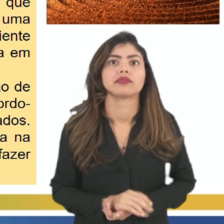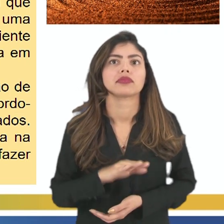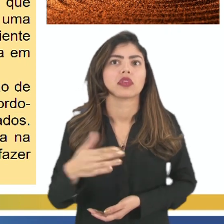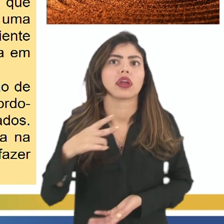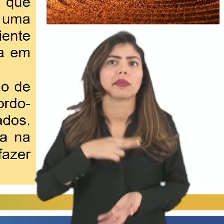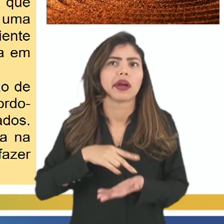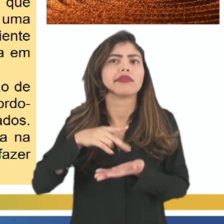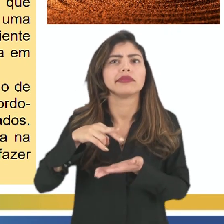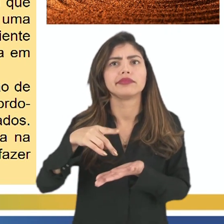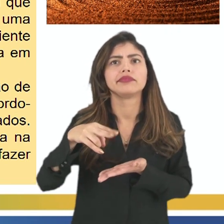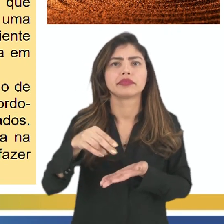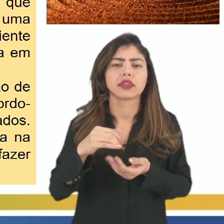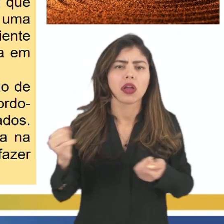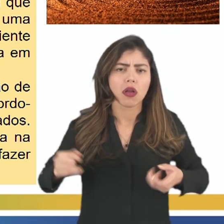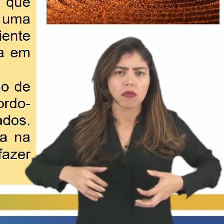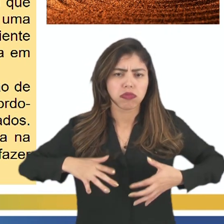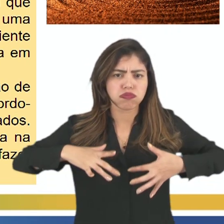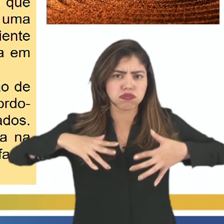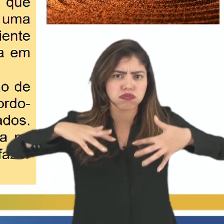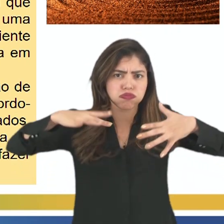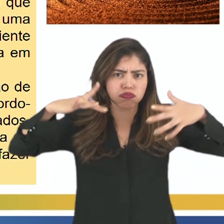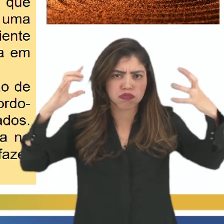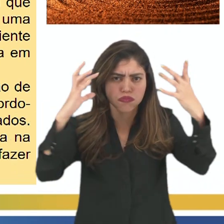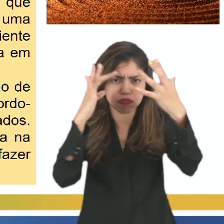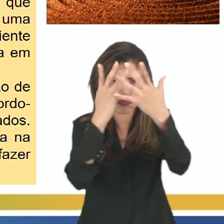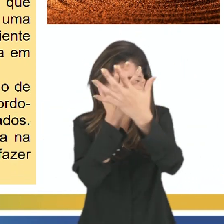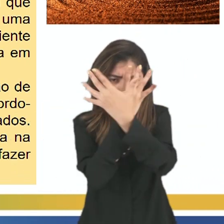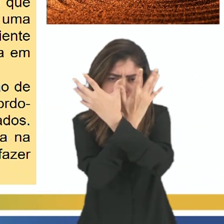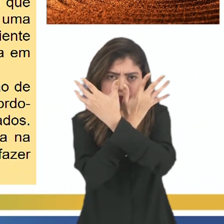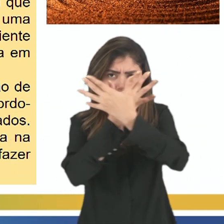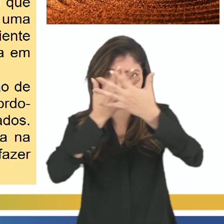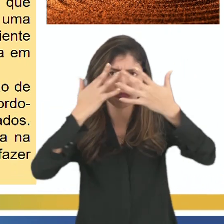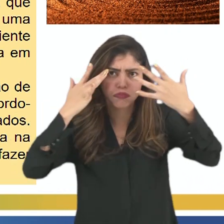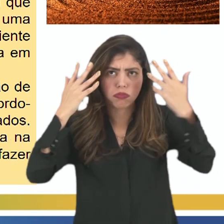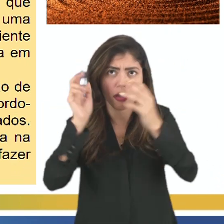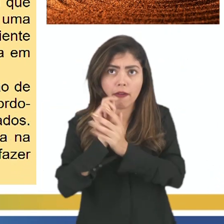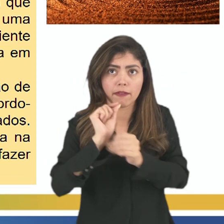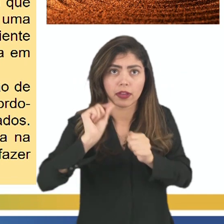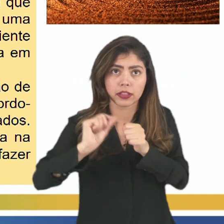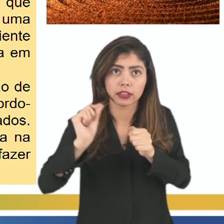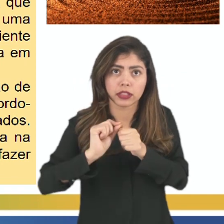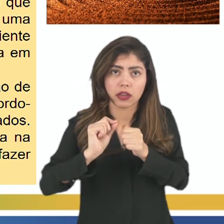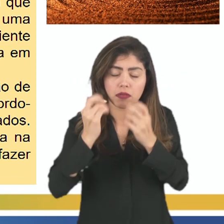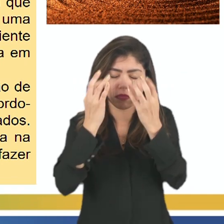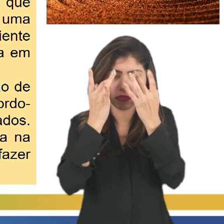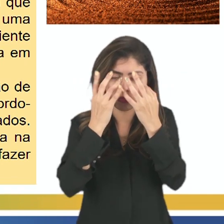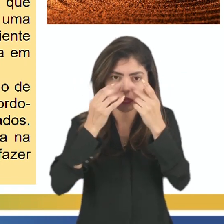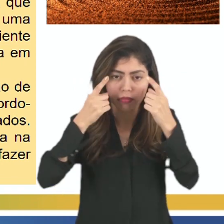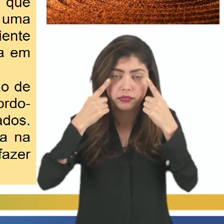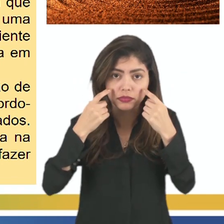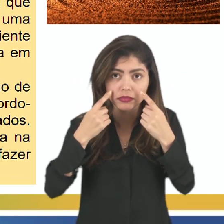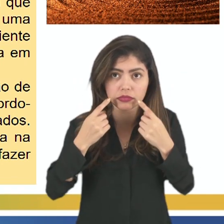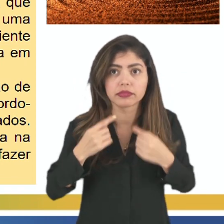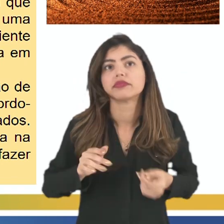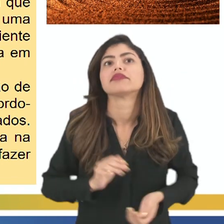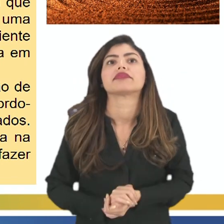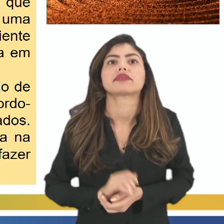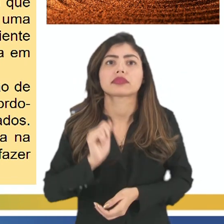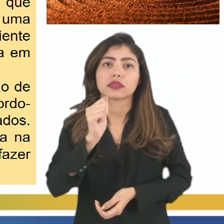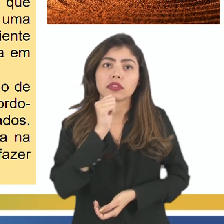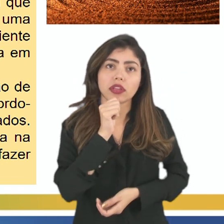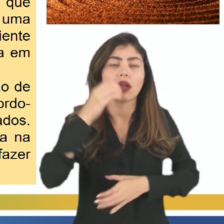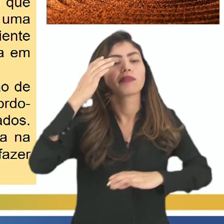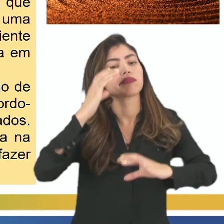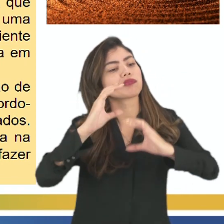Enquanto caminhava, a poeira batia em meus olhos e os fazia ficar cheios d'água. Eu ia